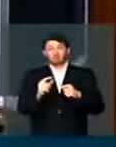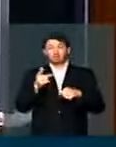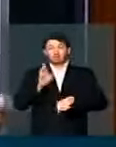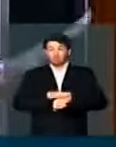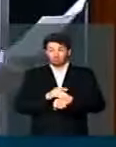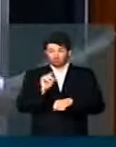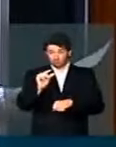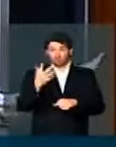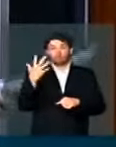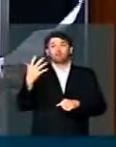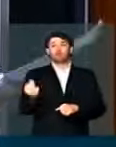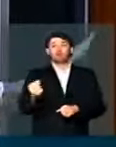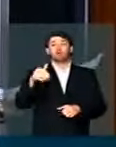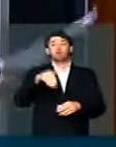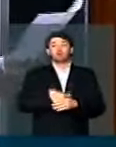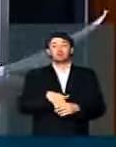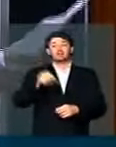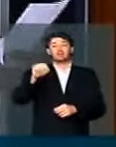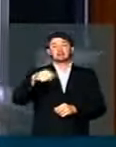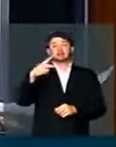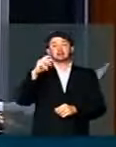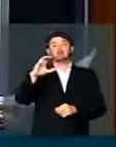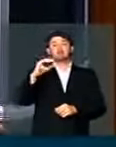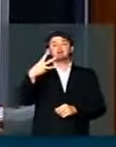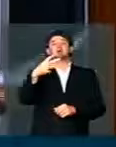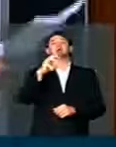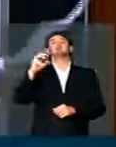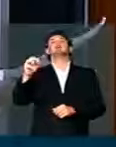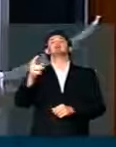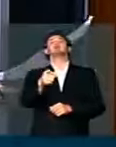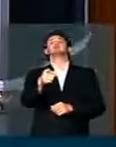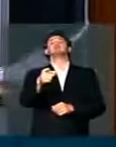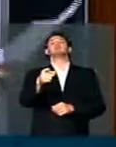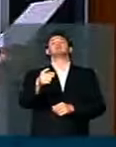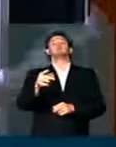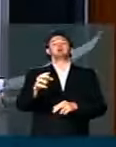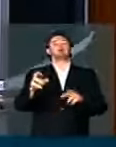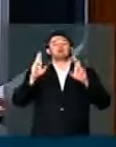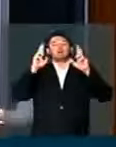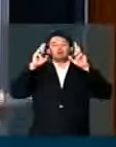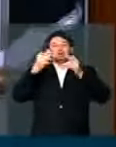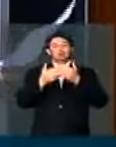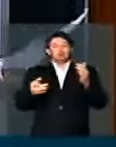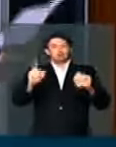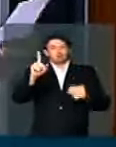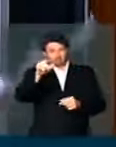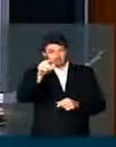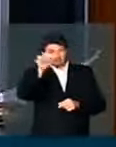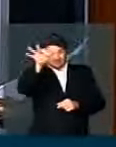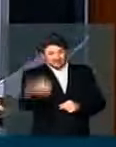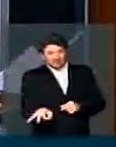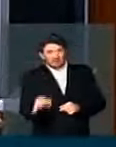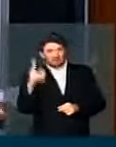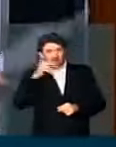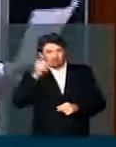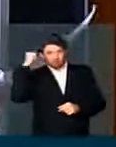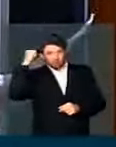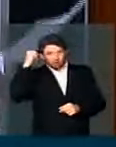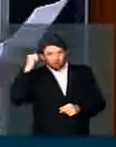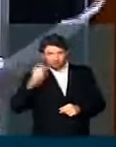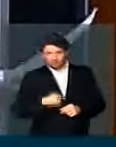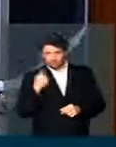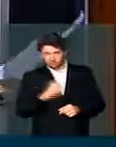próximo nós vamos votar a PEC 300. Não percam a esperança, atenção. Tenham a certeza dessa vitória.